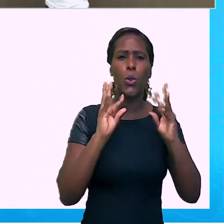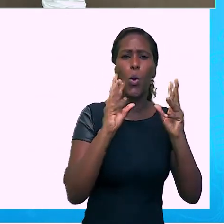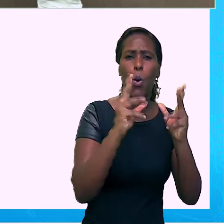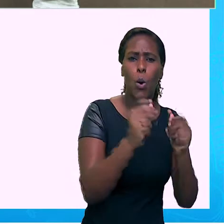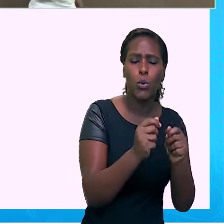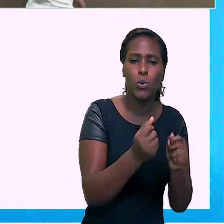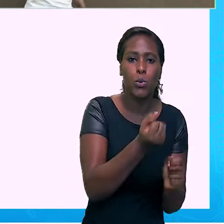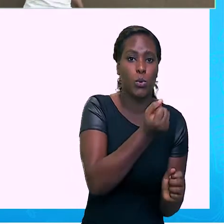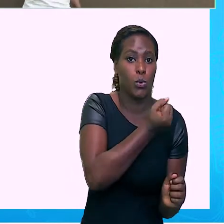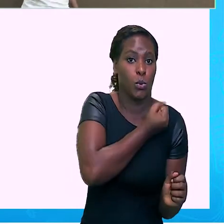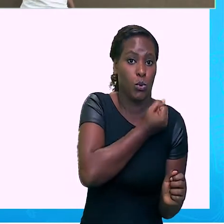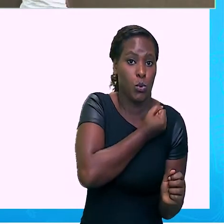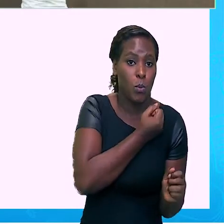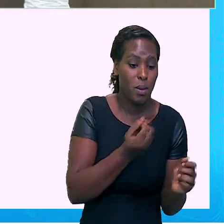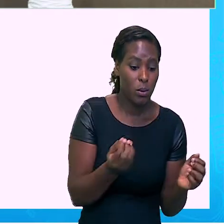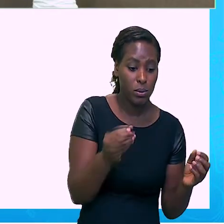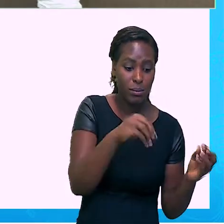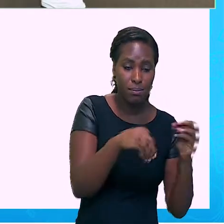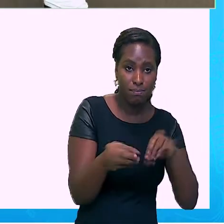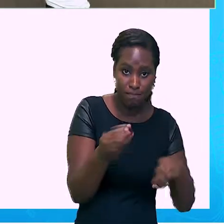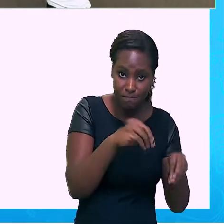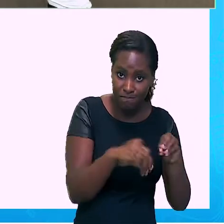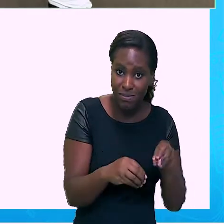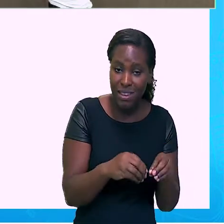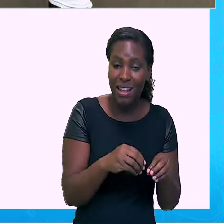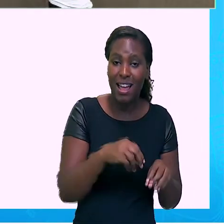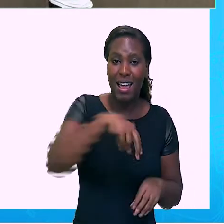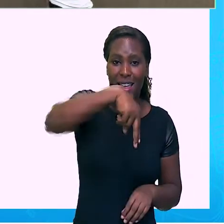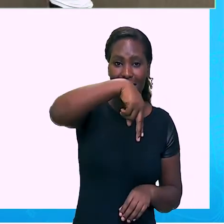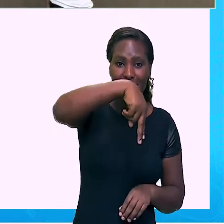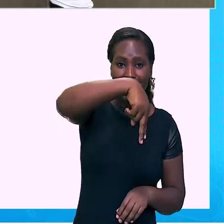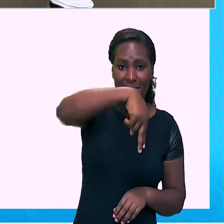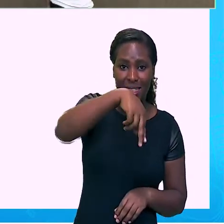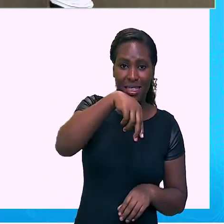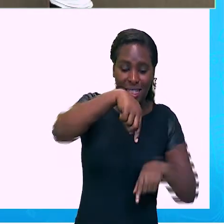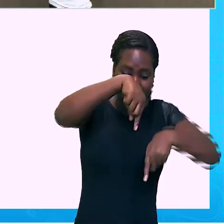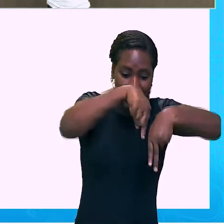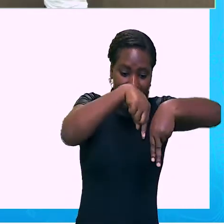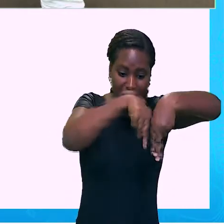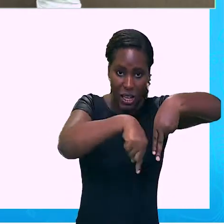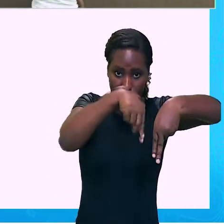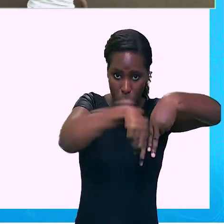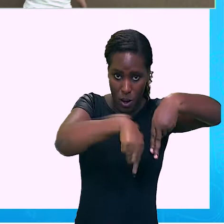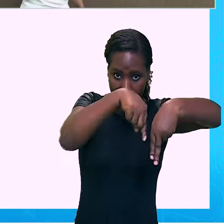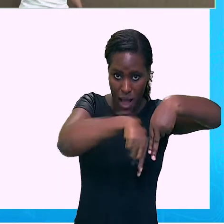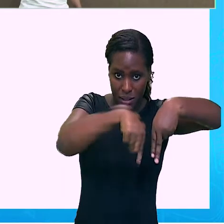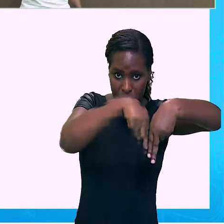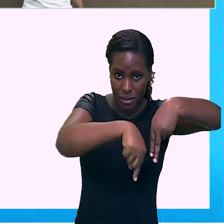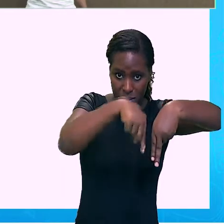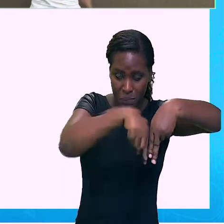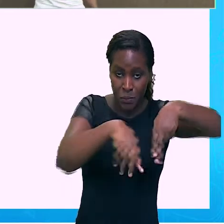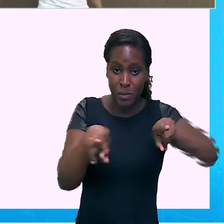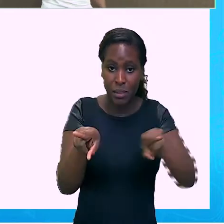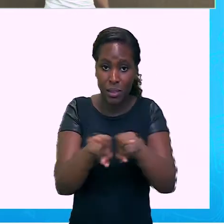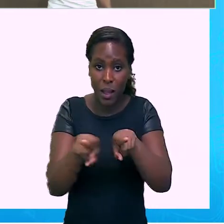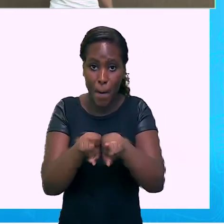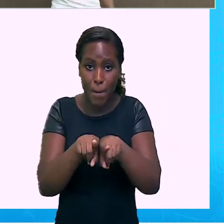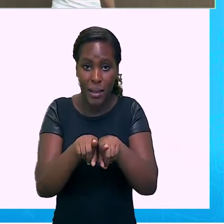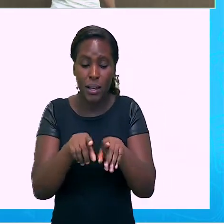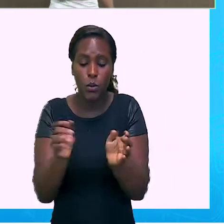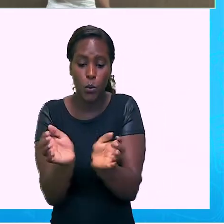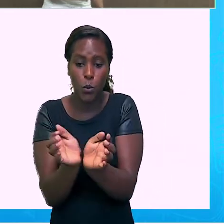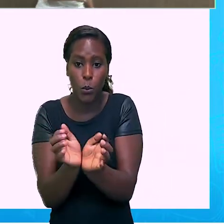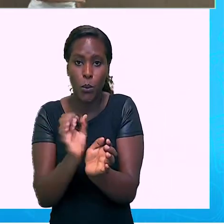naturais e nós temos também todos os números inteiros. Então tem uma coisa que você